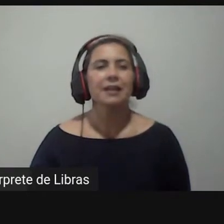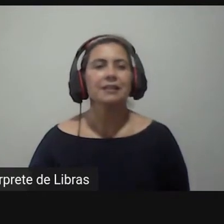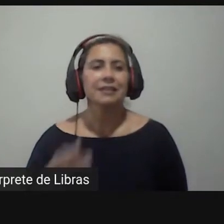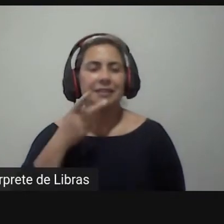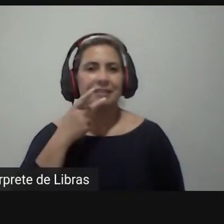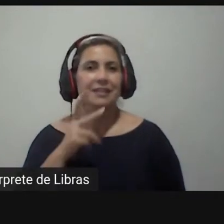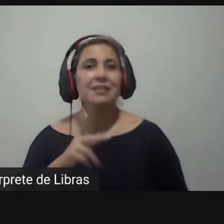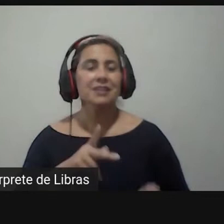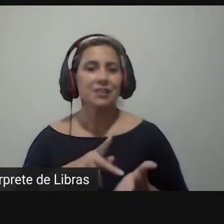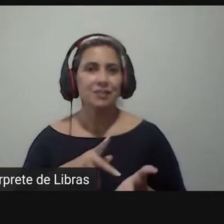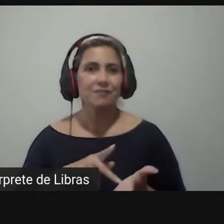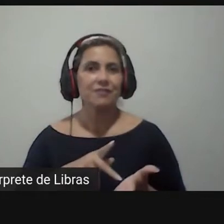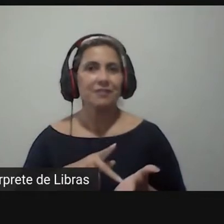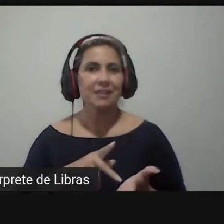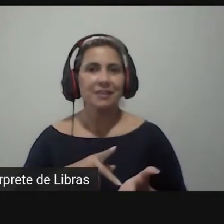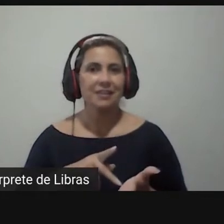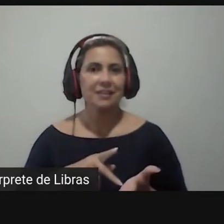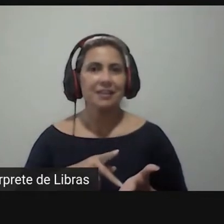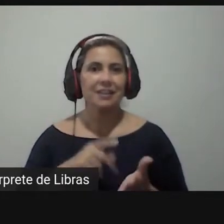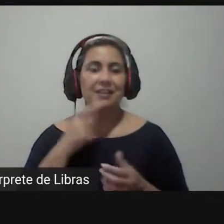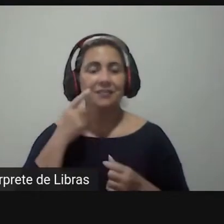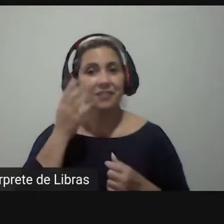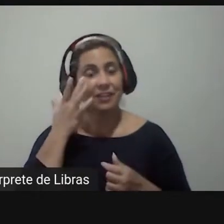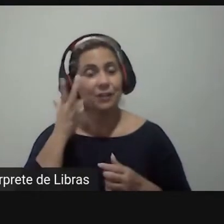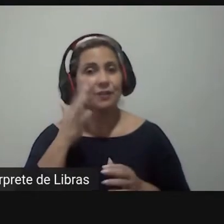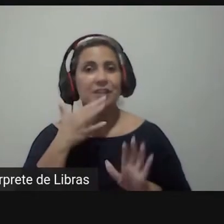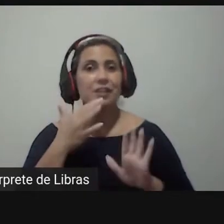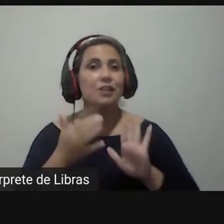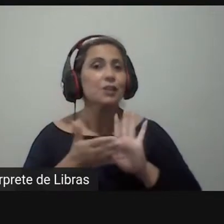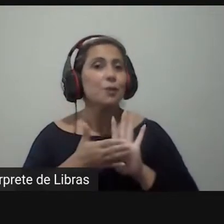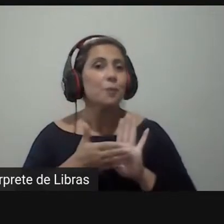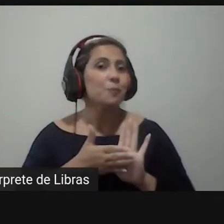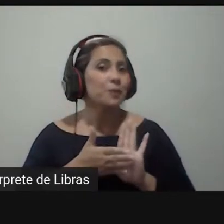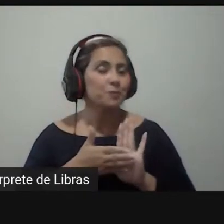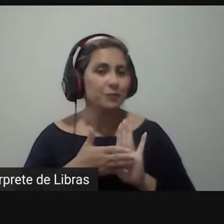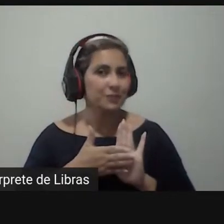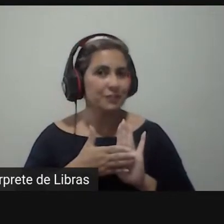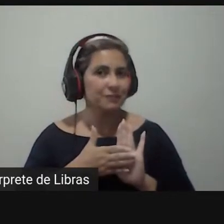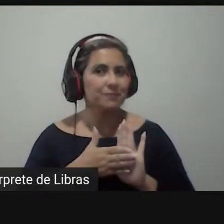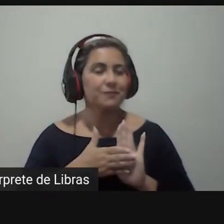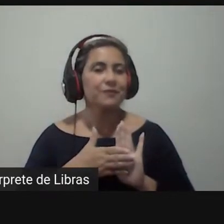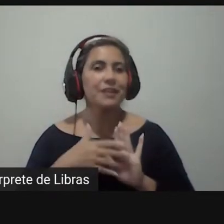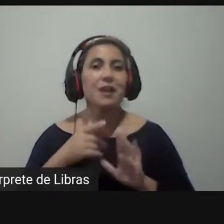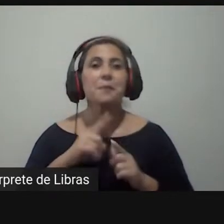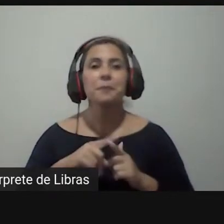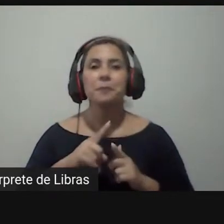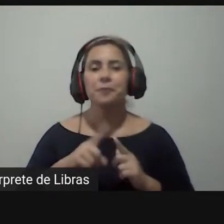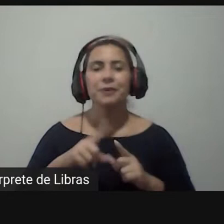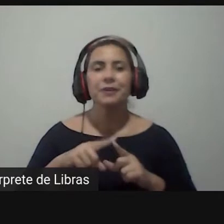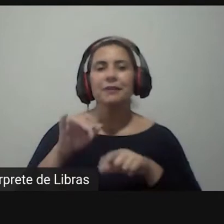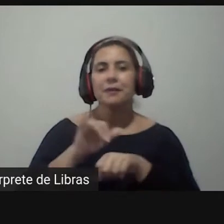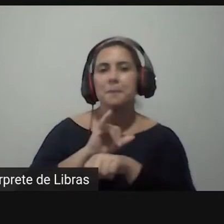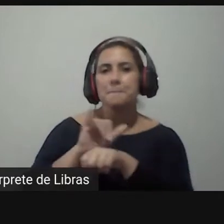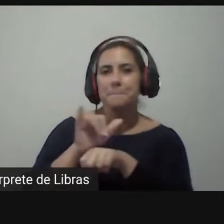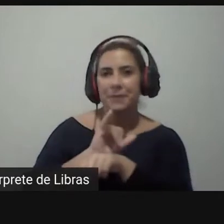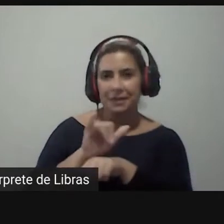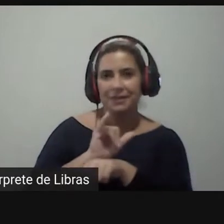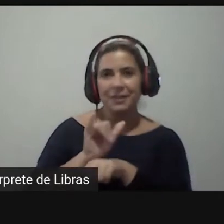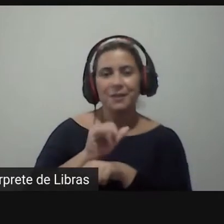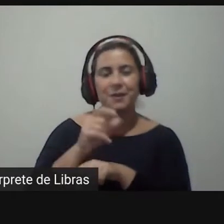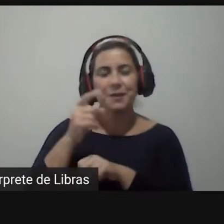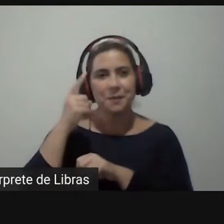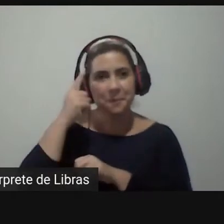nevrálgico aí da da proposta né porque é uma metodologia que consideramos